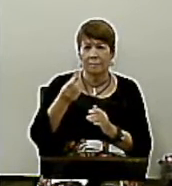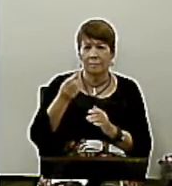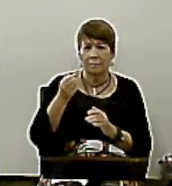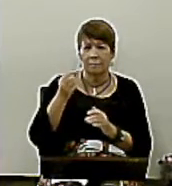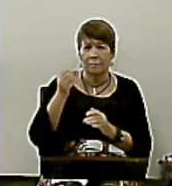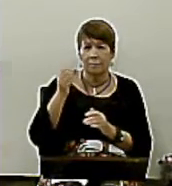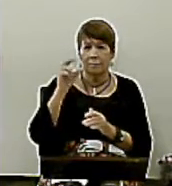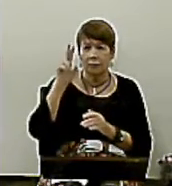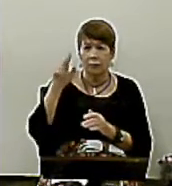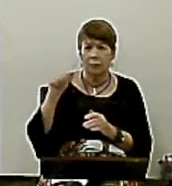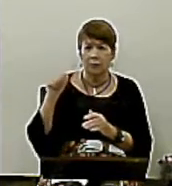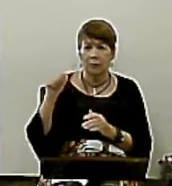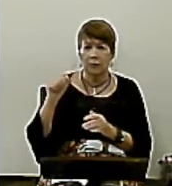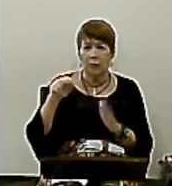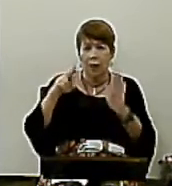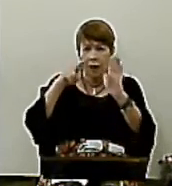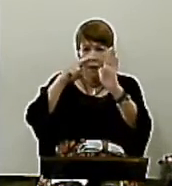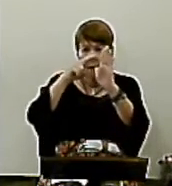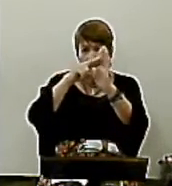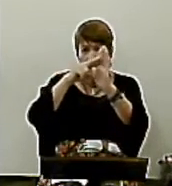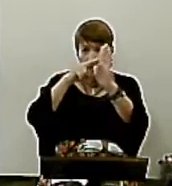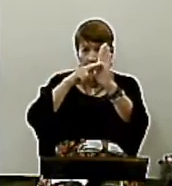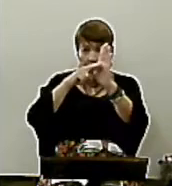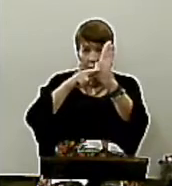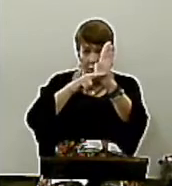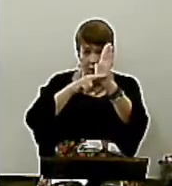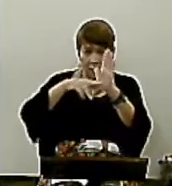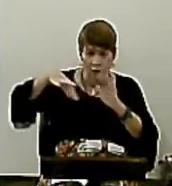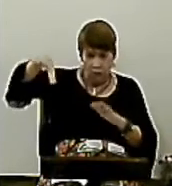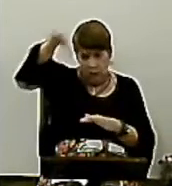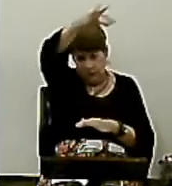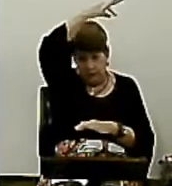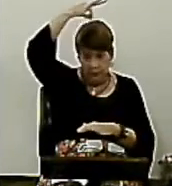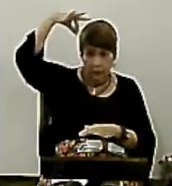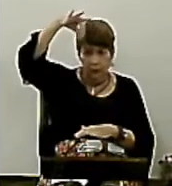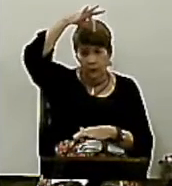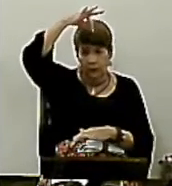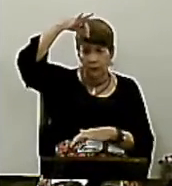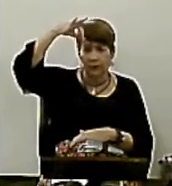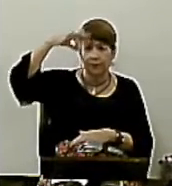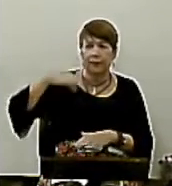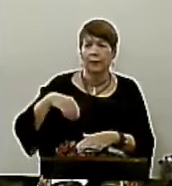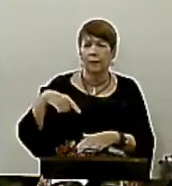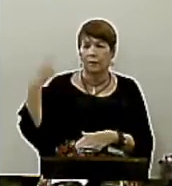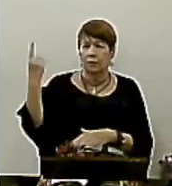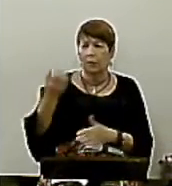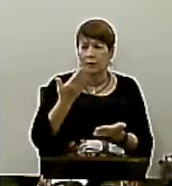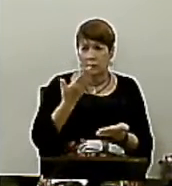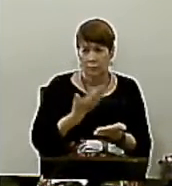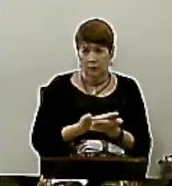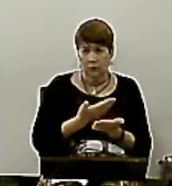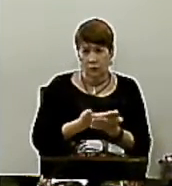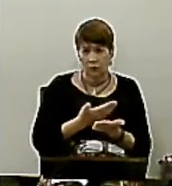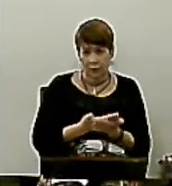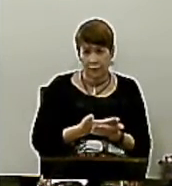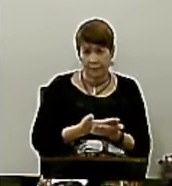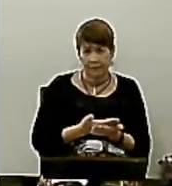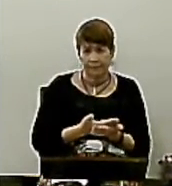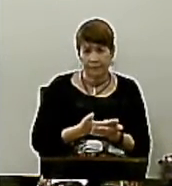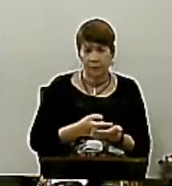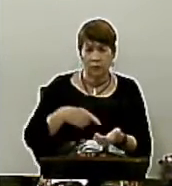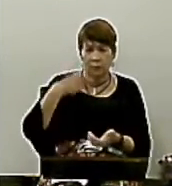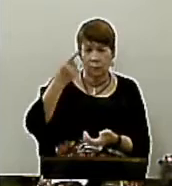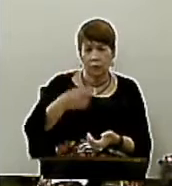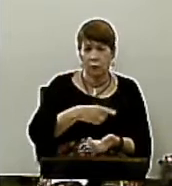regra do Espírito Eu quero trazer à igreja, nas próximas vezes que eu vir à igreja